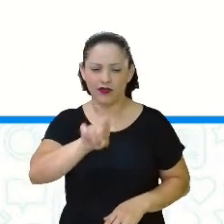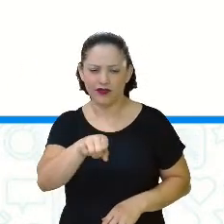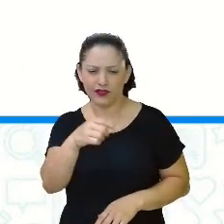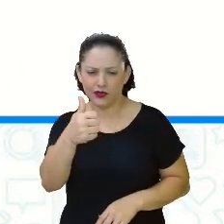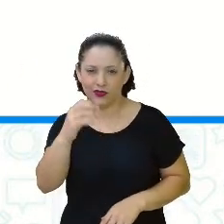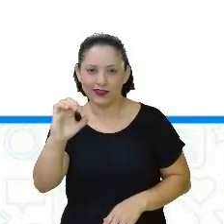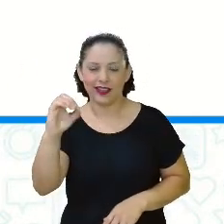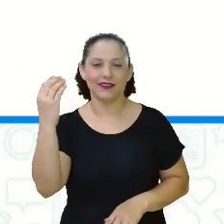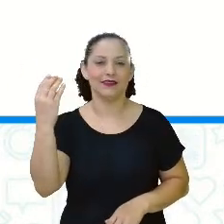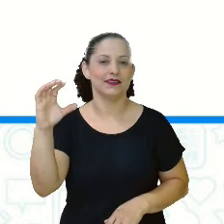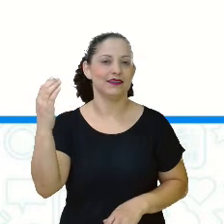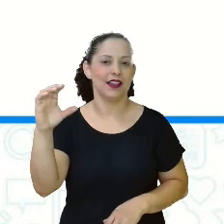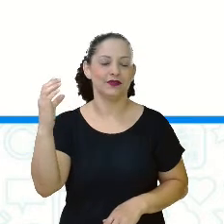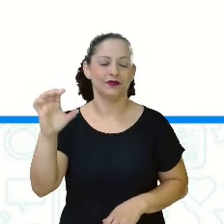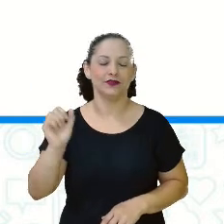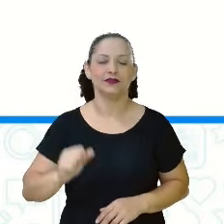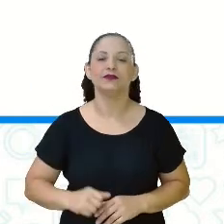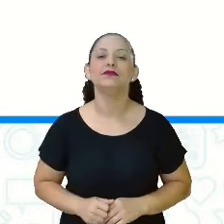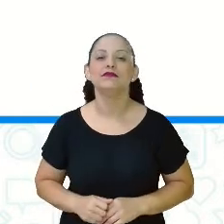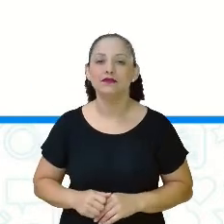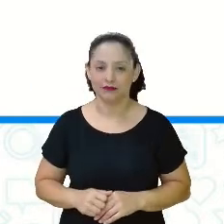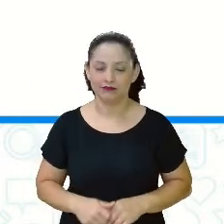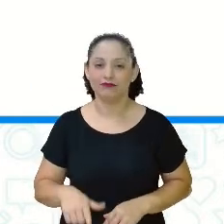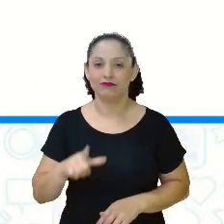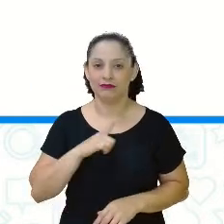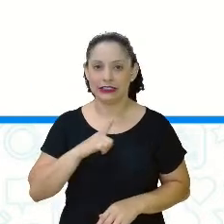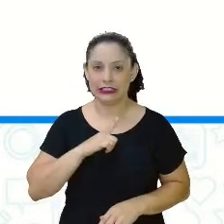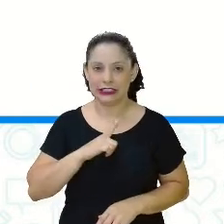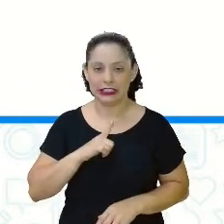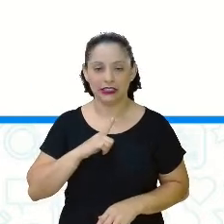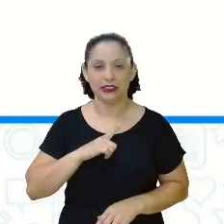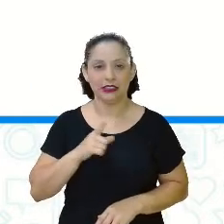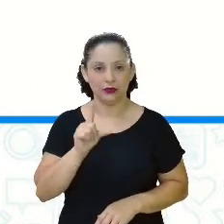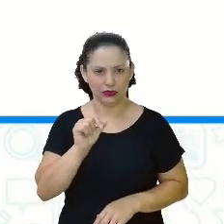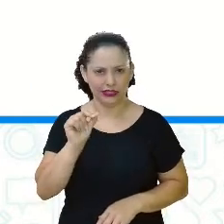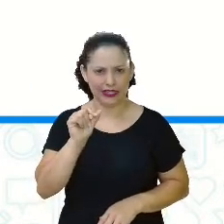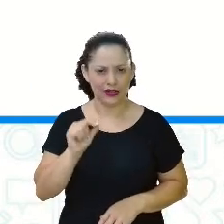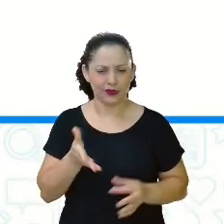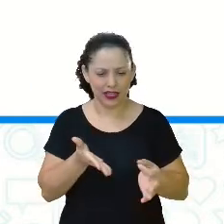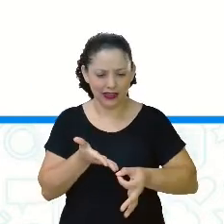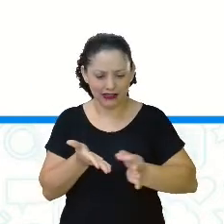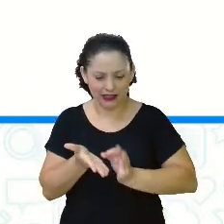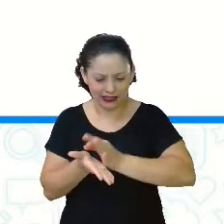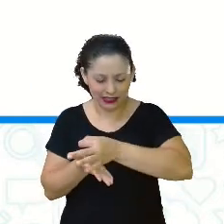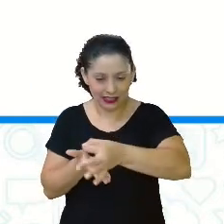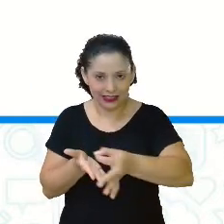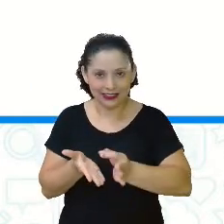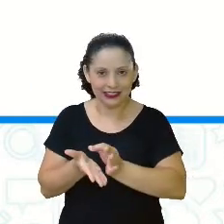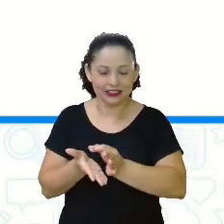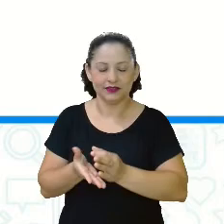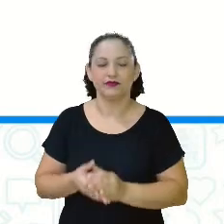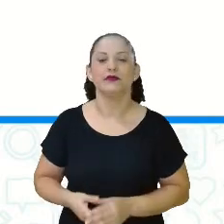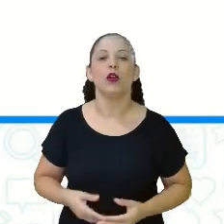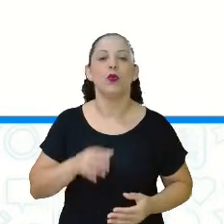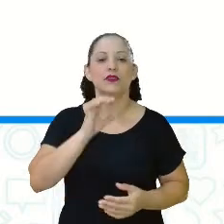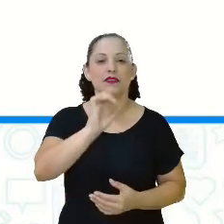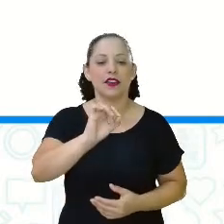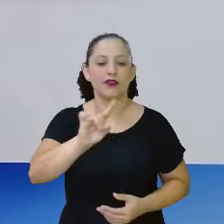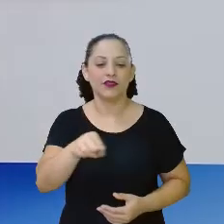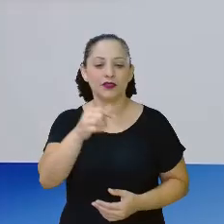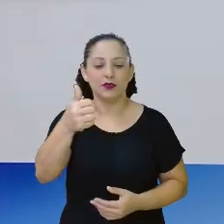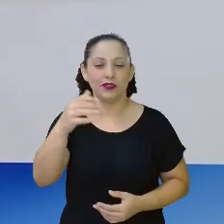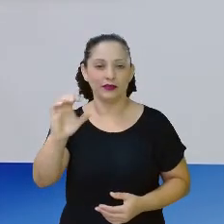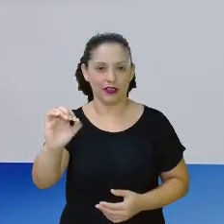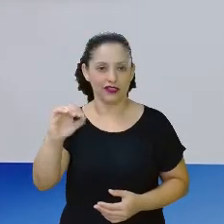pedacinho dos 10 pedaços, né? Representando os 10 centavos. Aí eu digo, 10 centavos são a